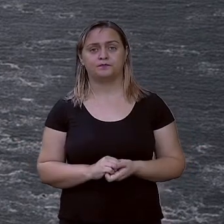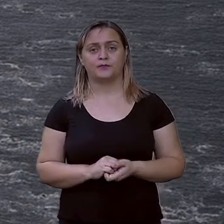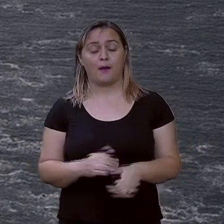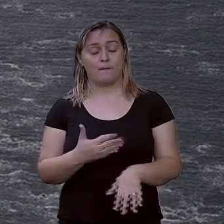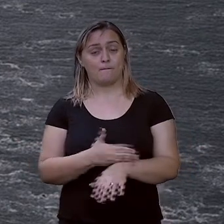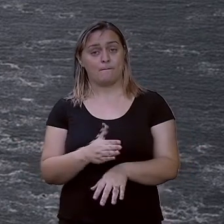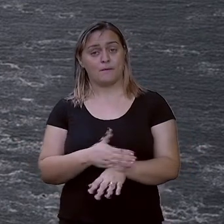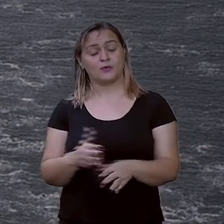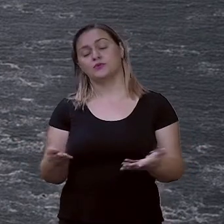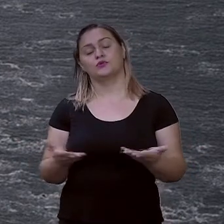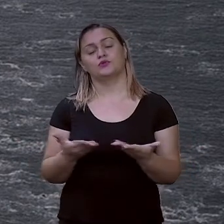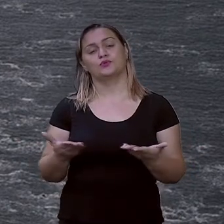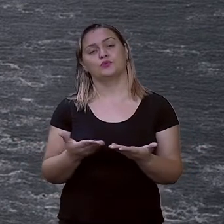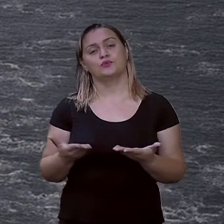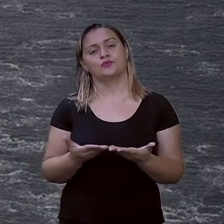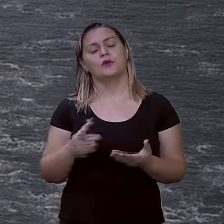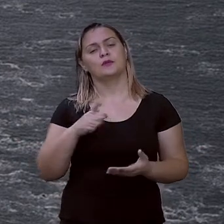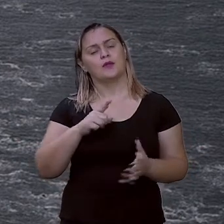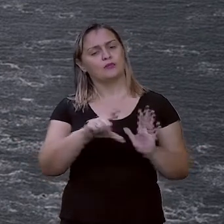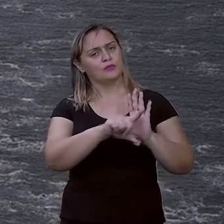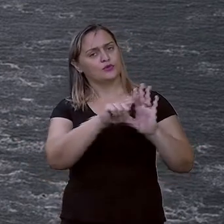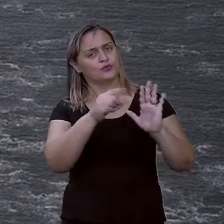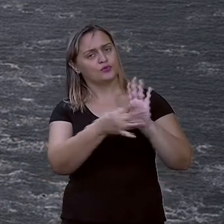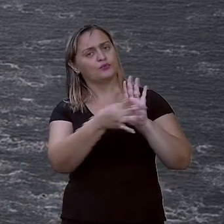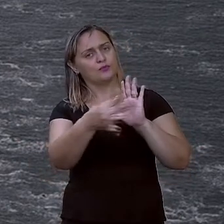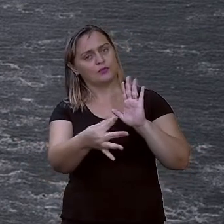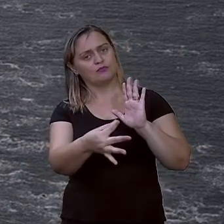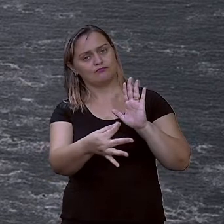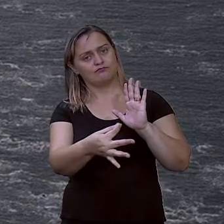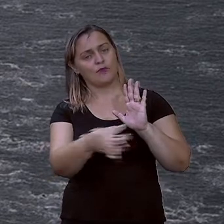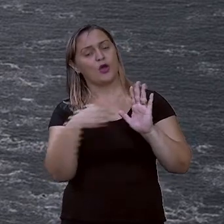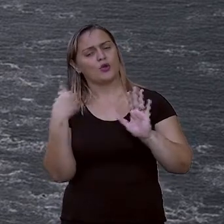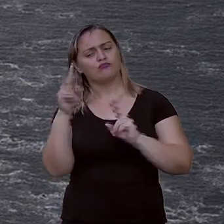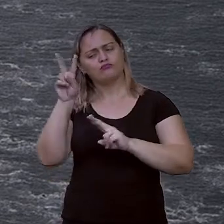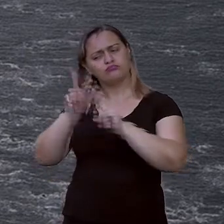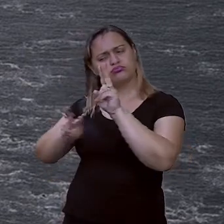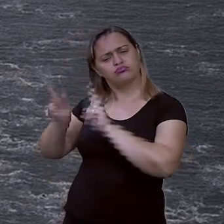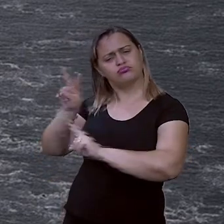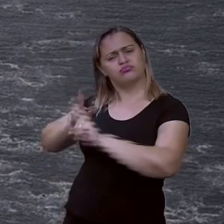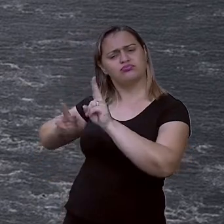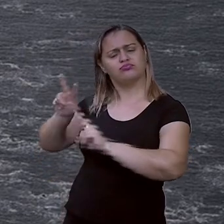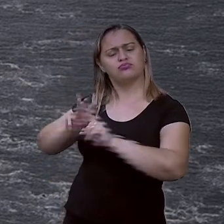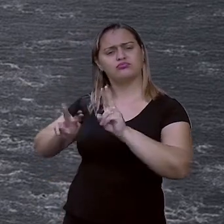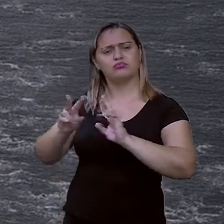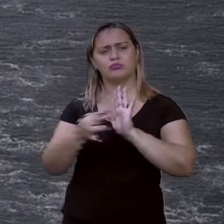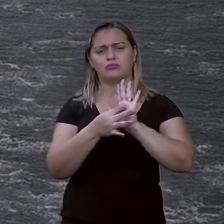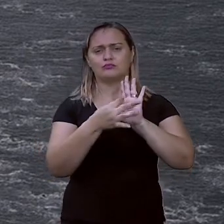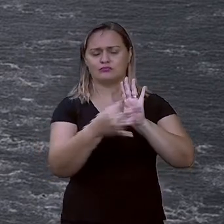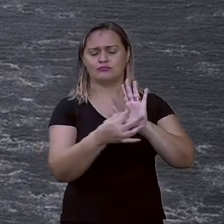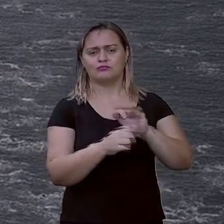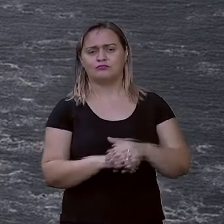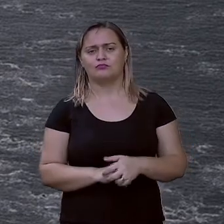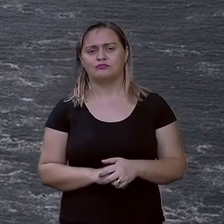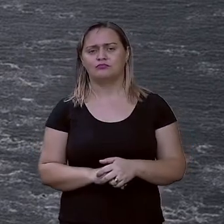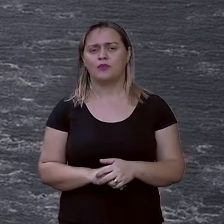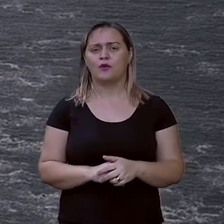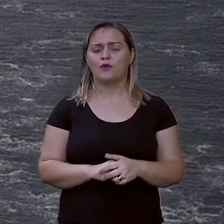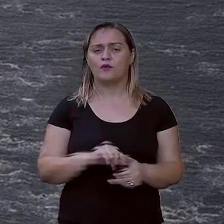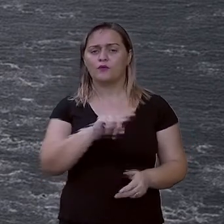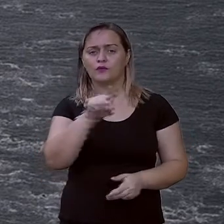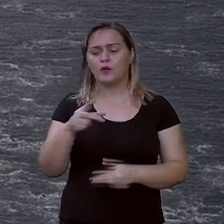hoje um artigo de opinião. Nós vamos analisar o artigo de opinião. Eu quero mostrar para vocês o quê? As estruturas,